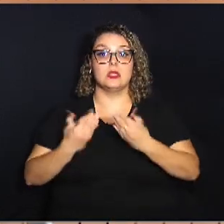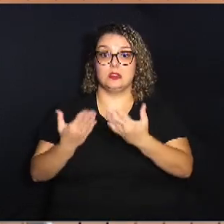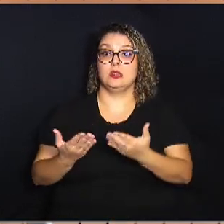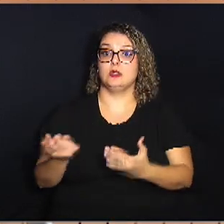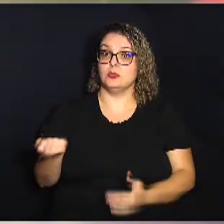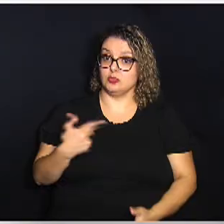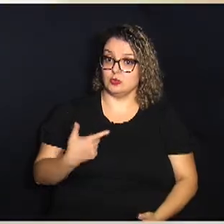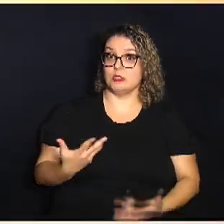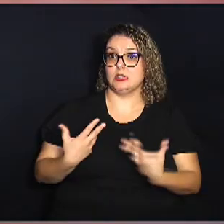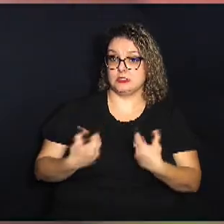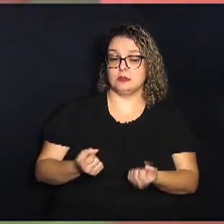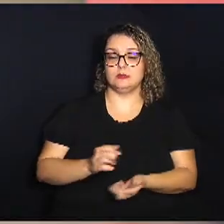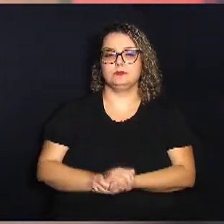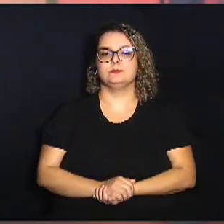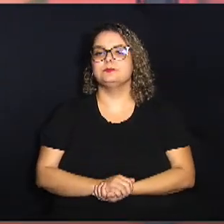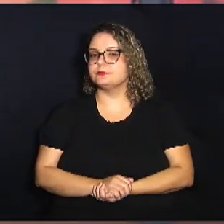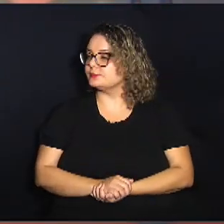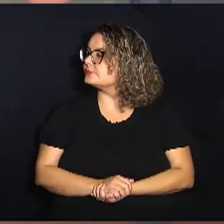receber